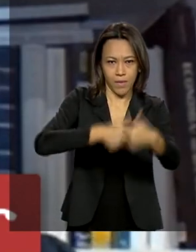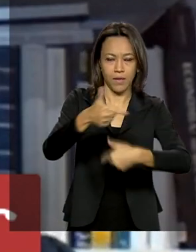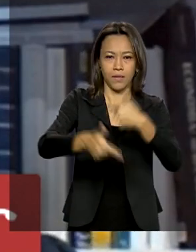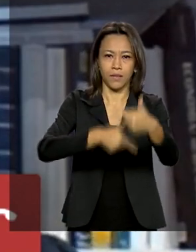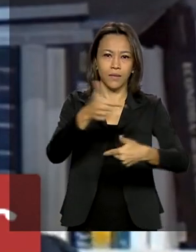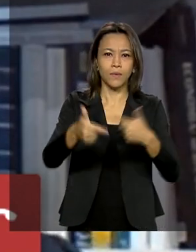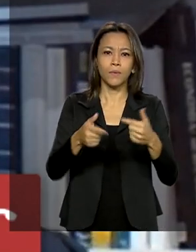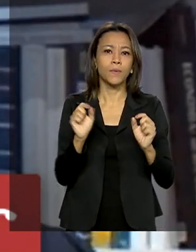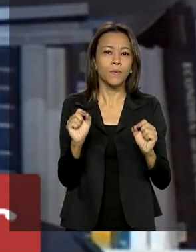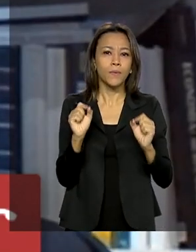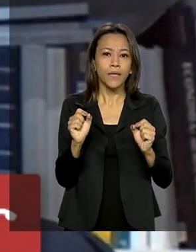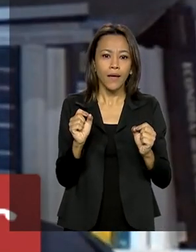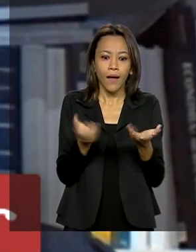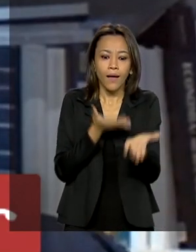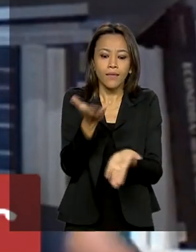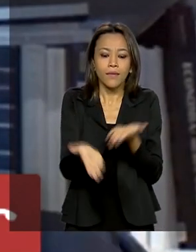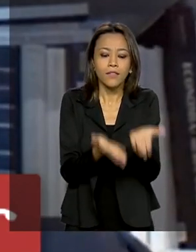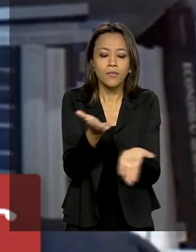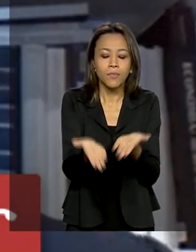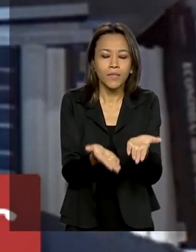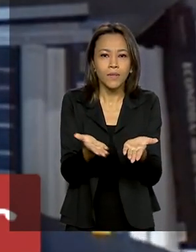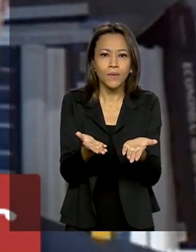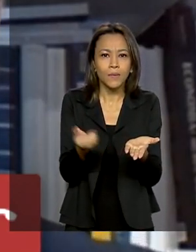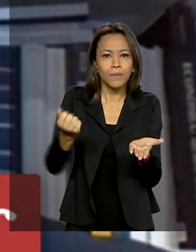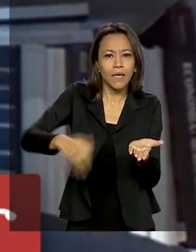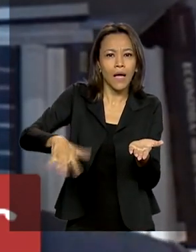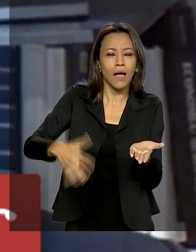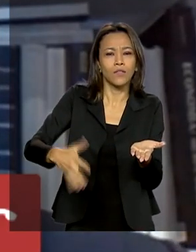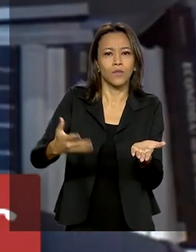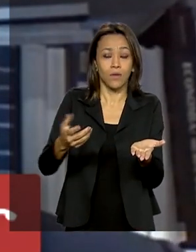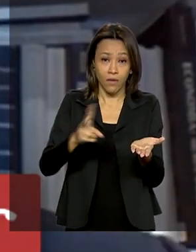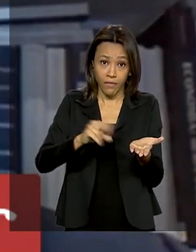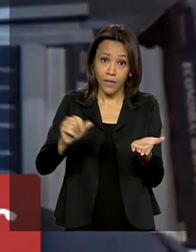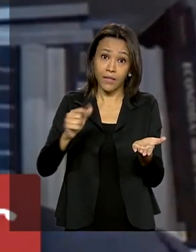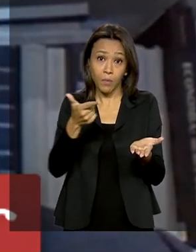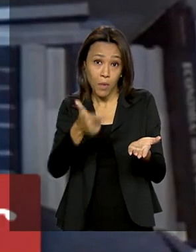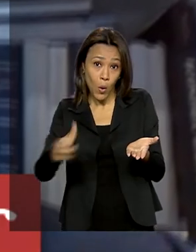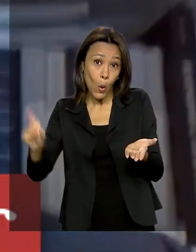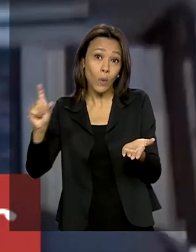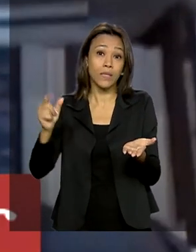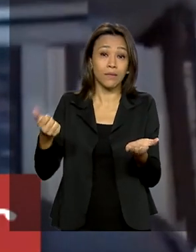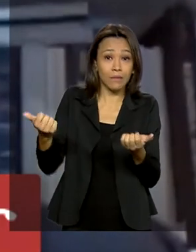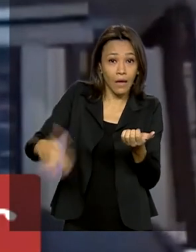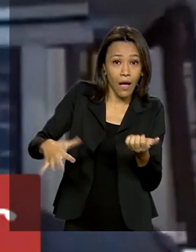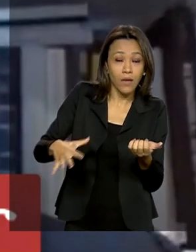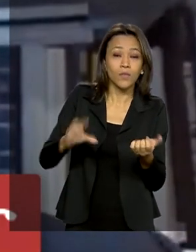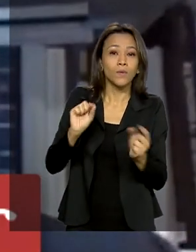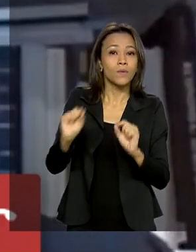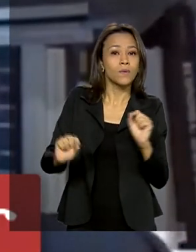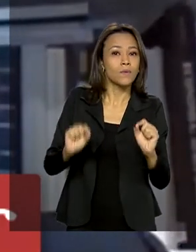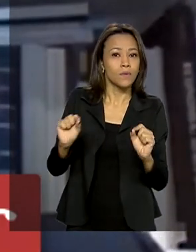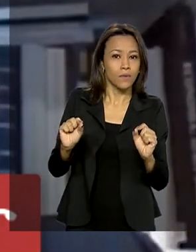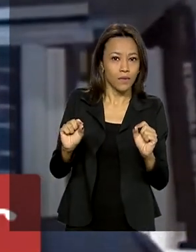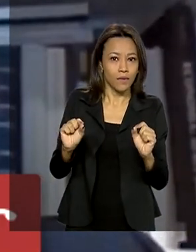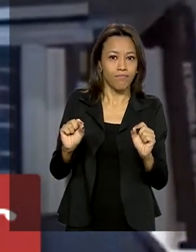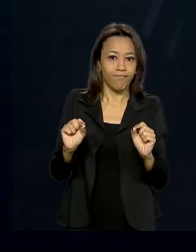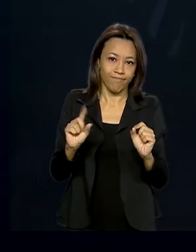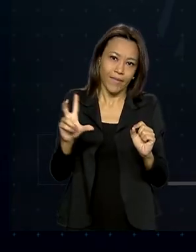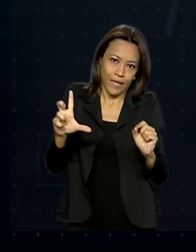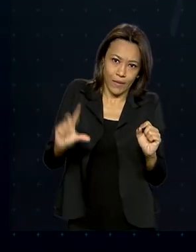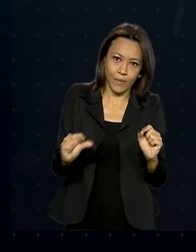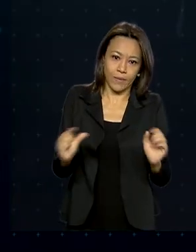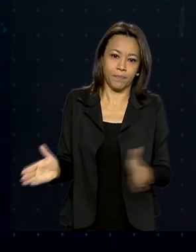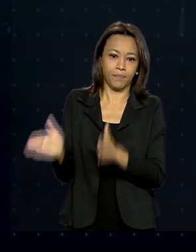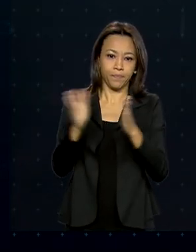atendimento ao teto de gastos, uma outra despesa primária vai ter que ser reduzida.